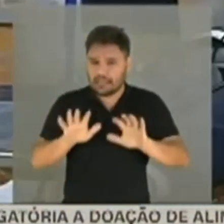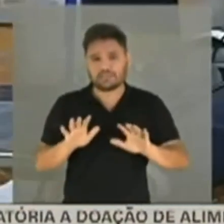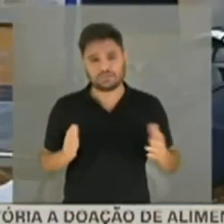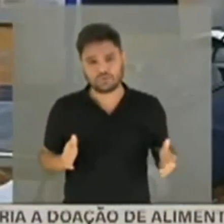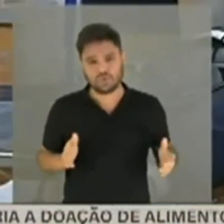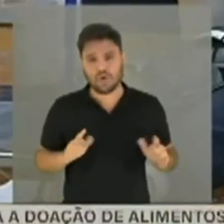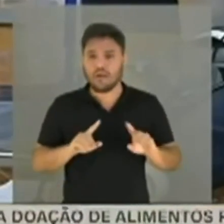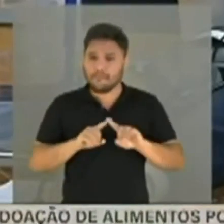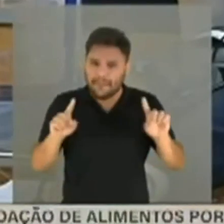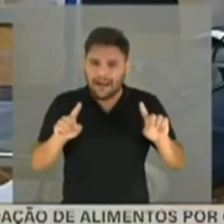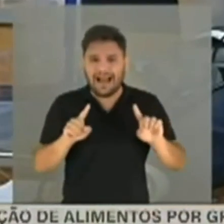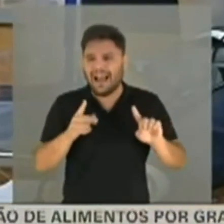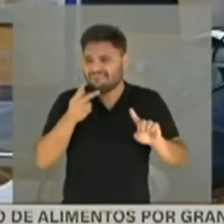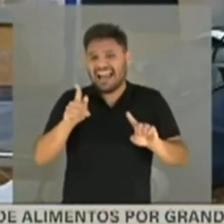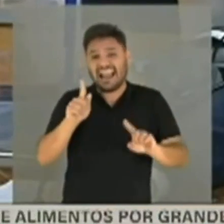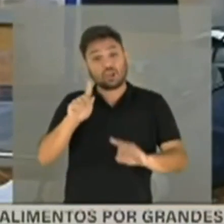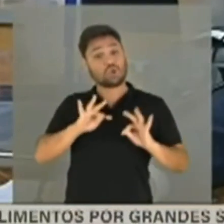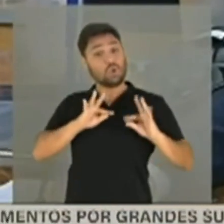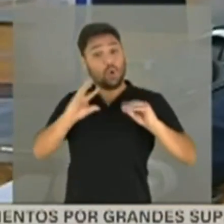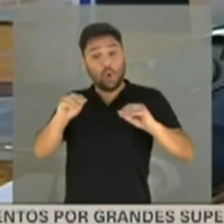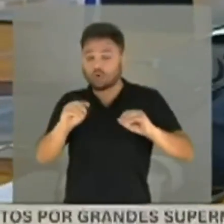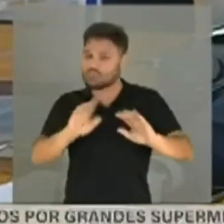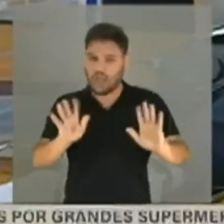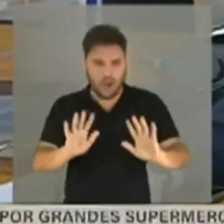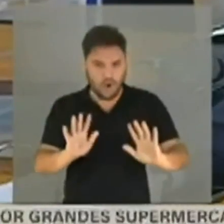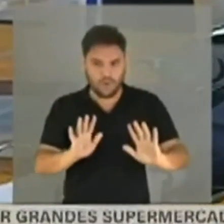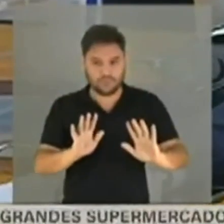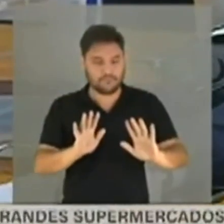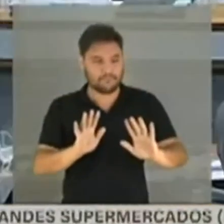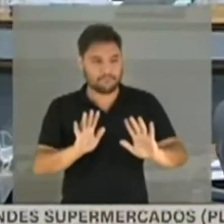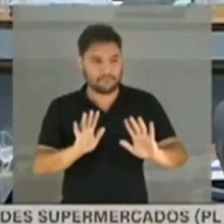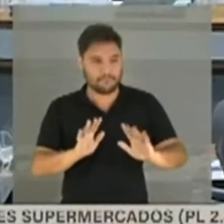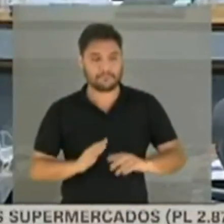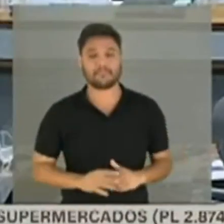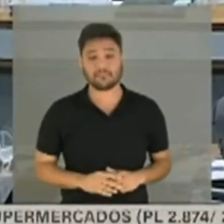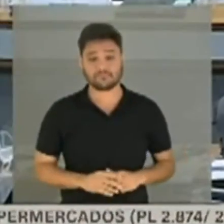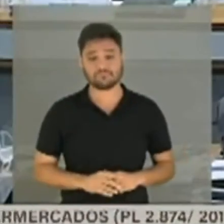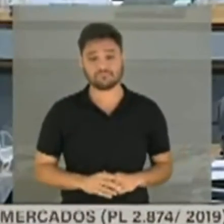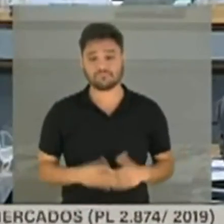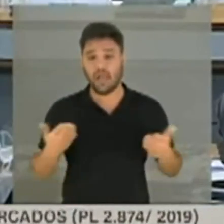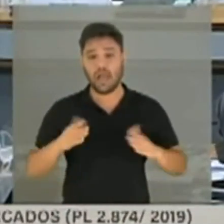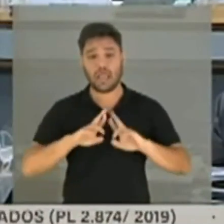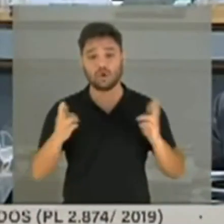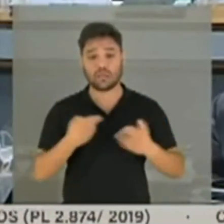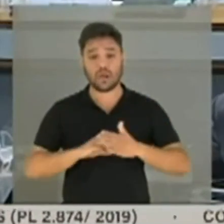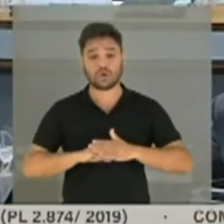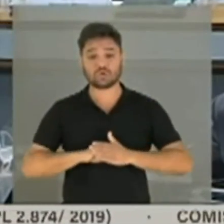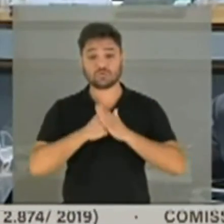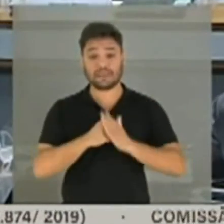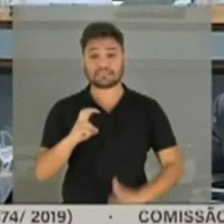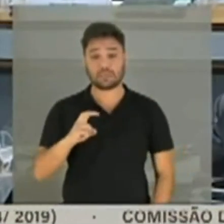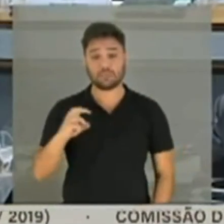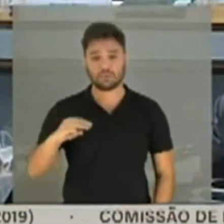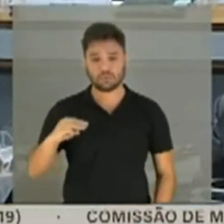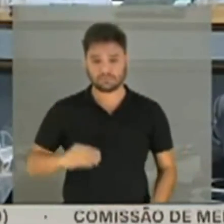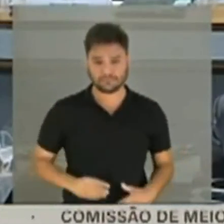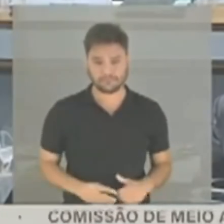atitude, mas não queira generalizar. Agradeço, Vossa Excelência. queira generalizar. A reunião está suspensa por cinco minutos.